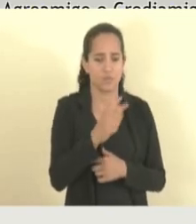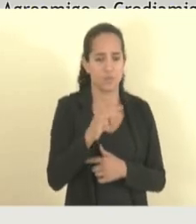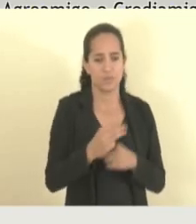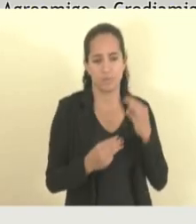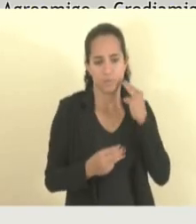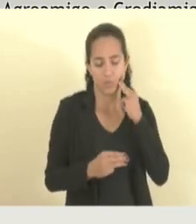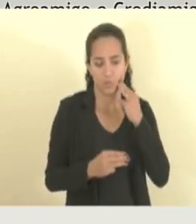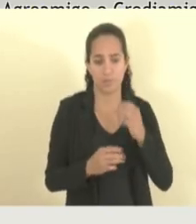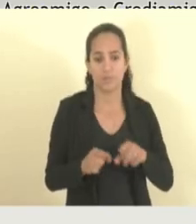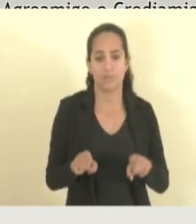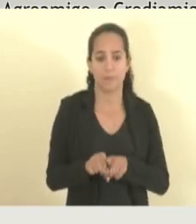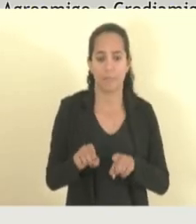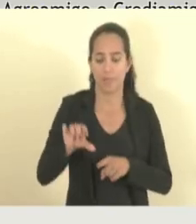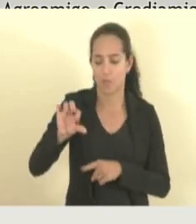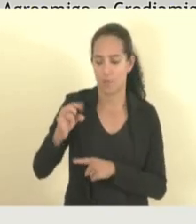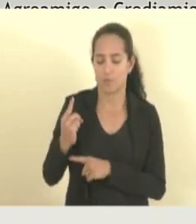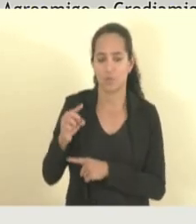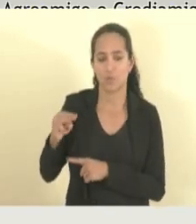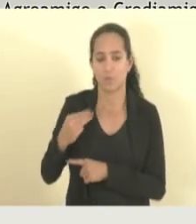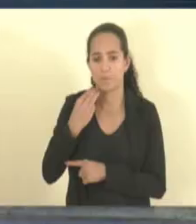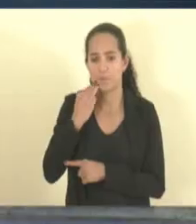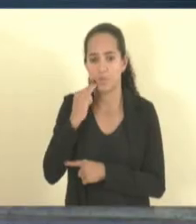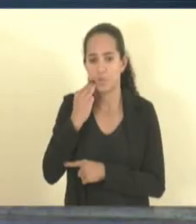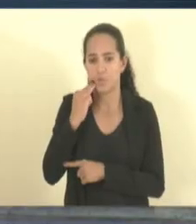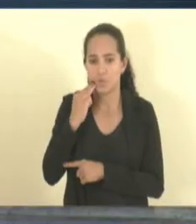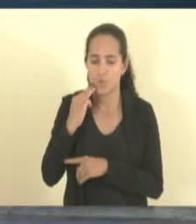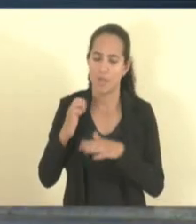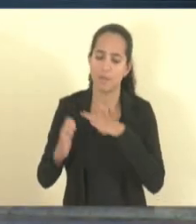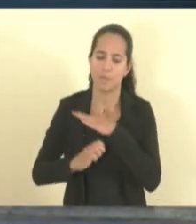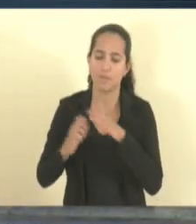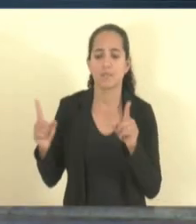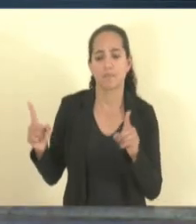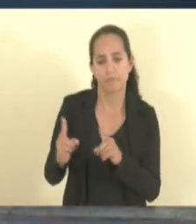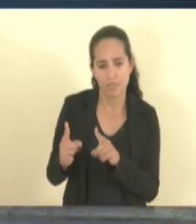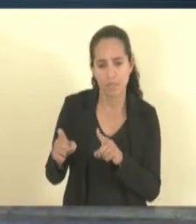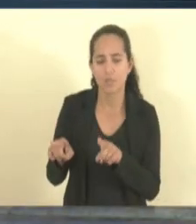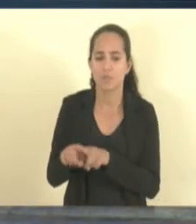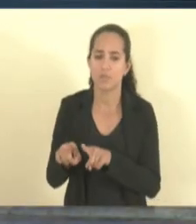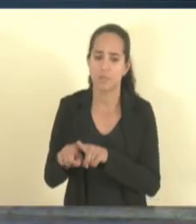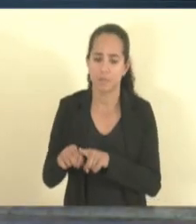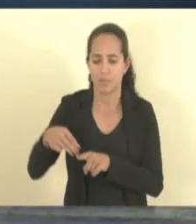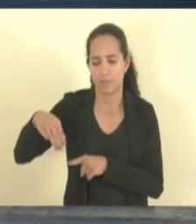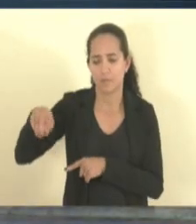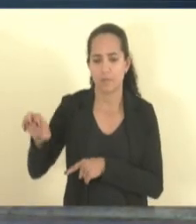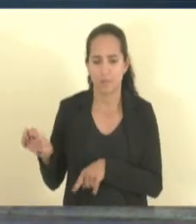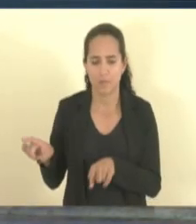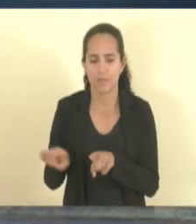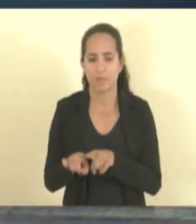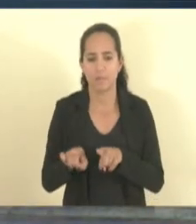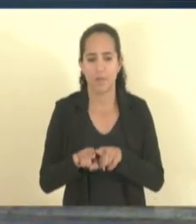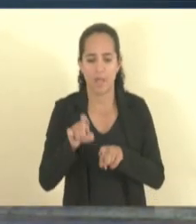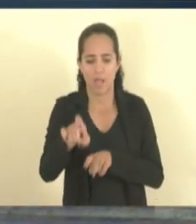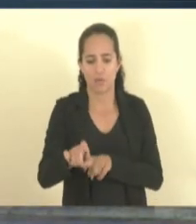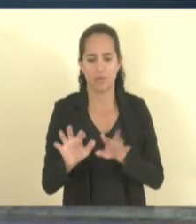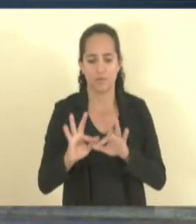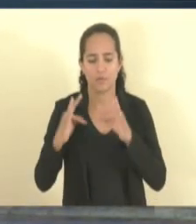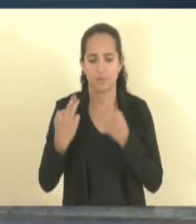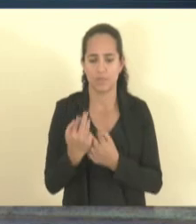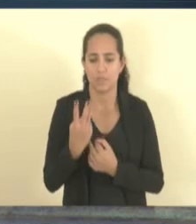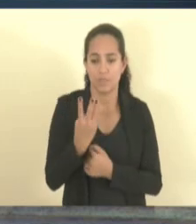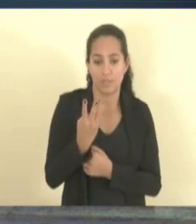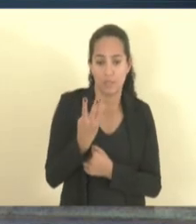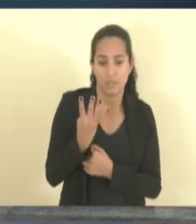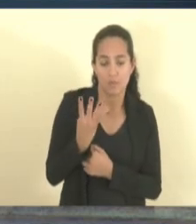91 milhões de micro e pequenas empresas, agricultura familiar 34 milhões,